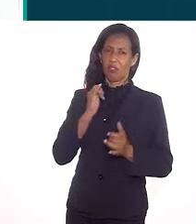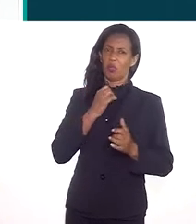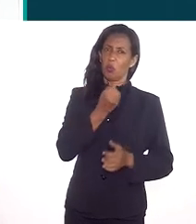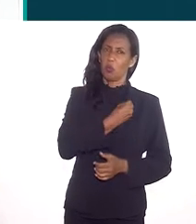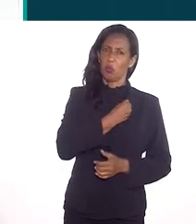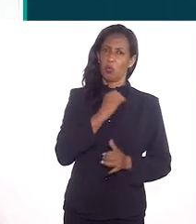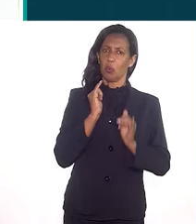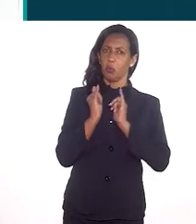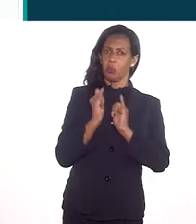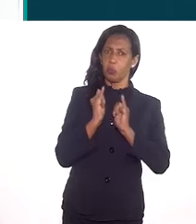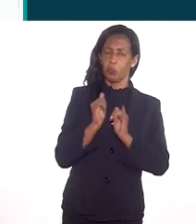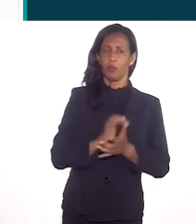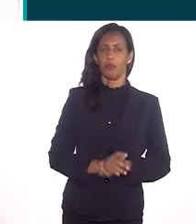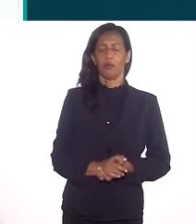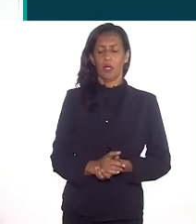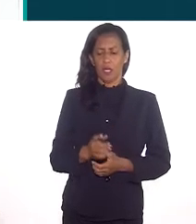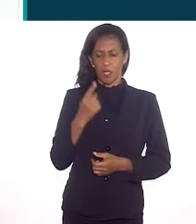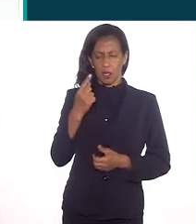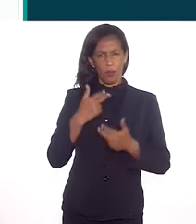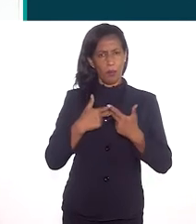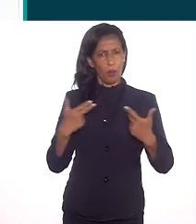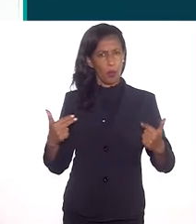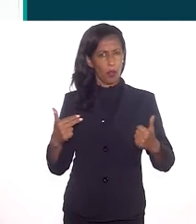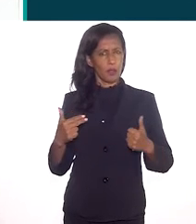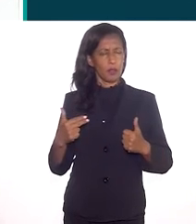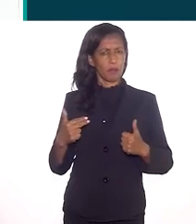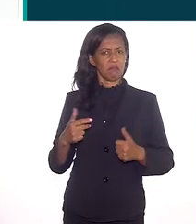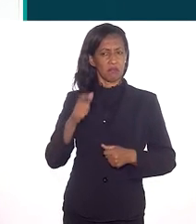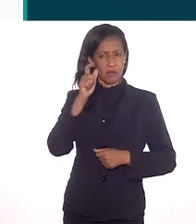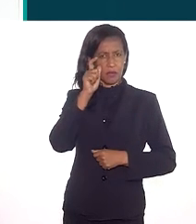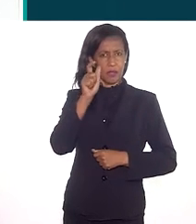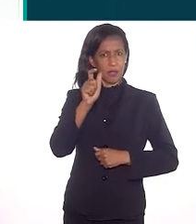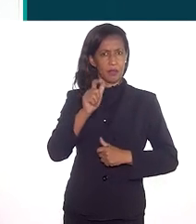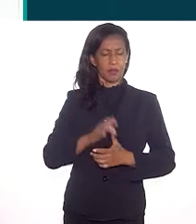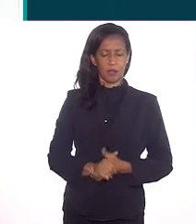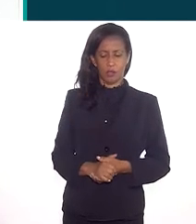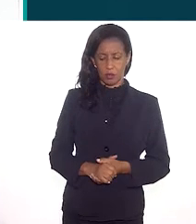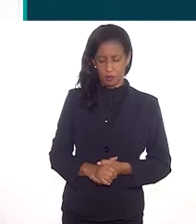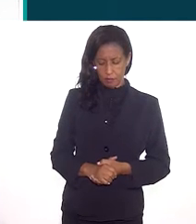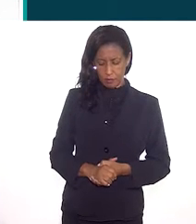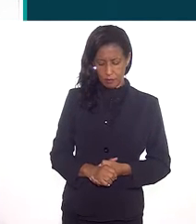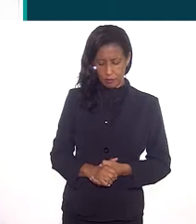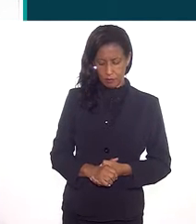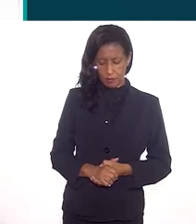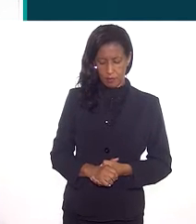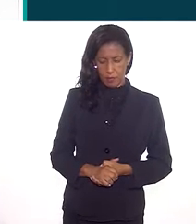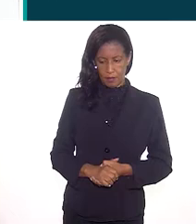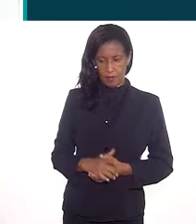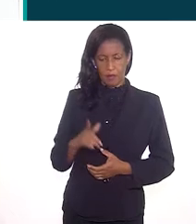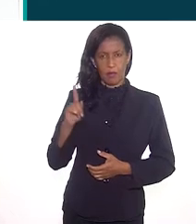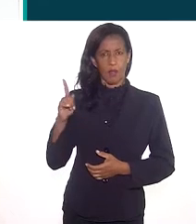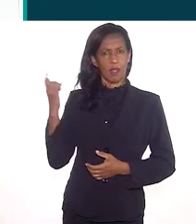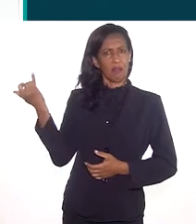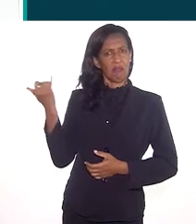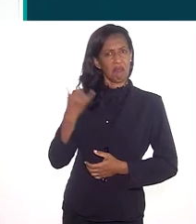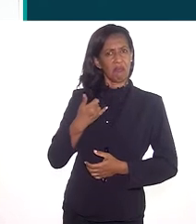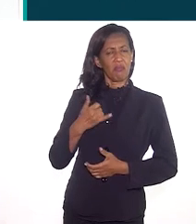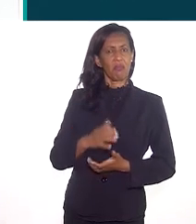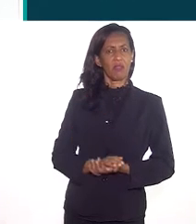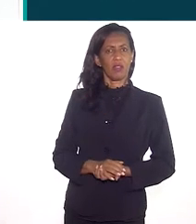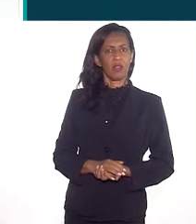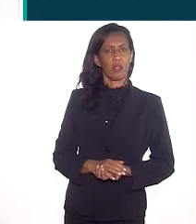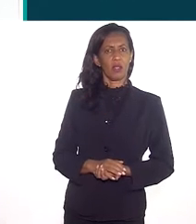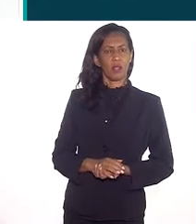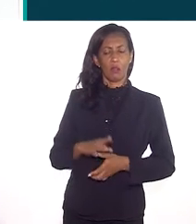trazendo alguns dados e uma coisa bastante interessante, que ele nos disse